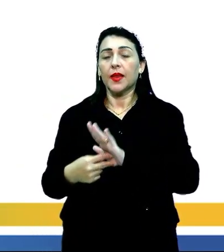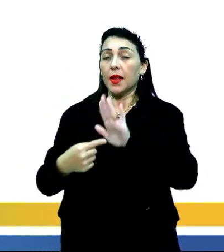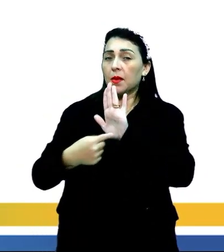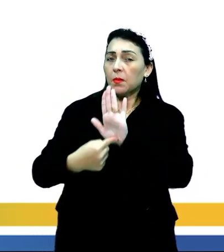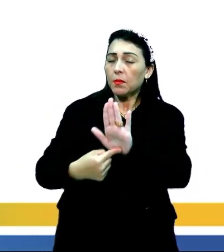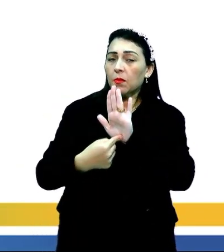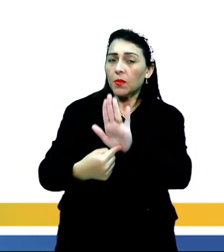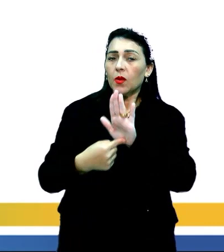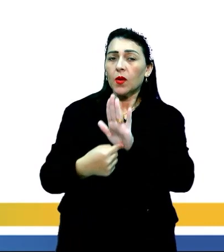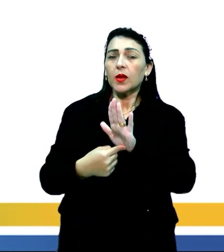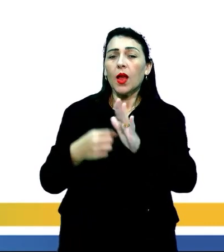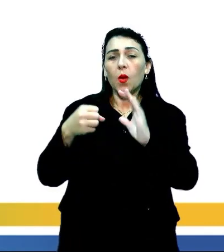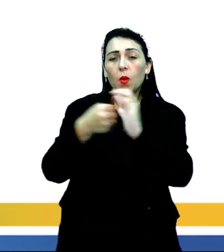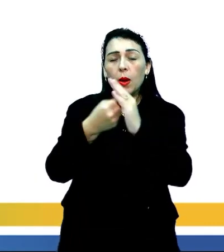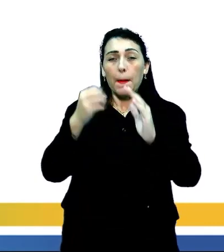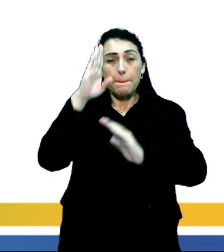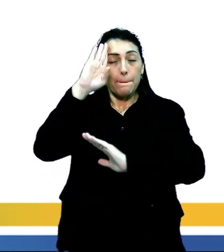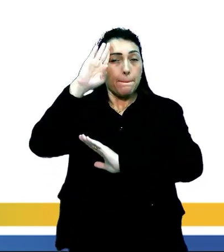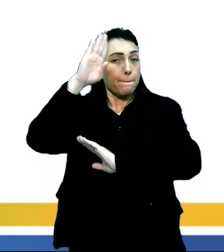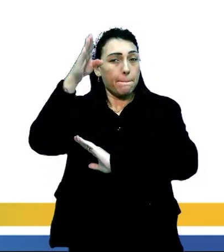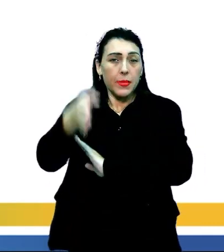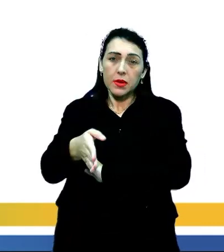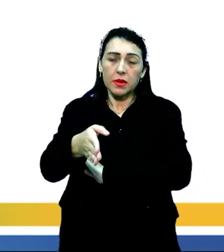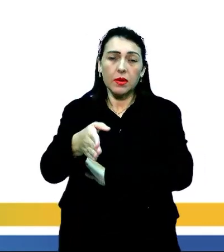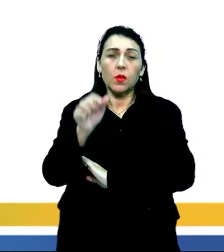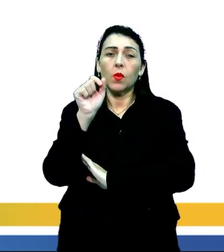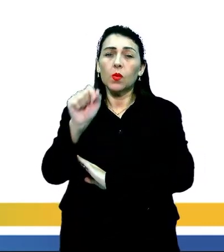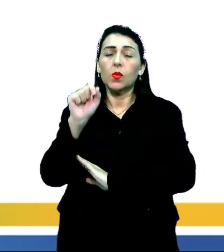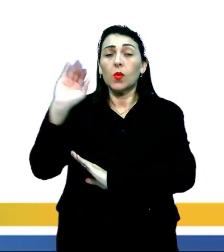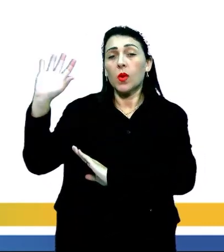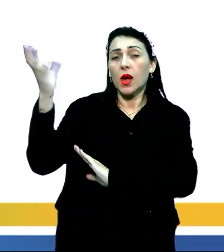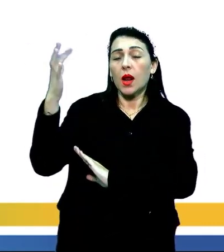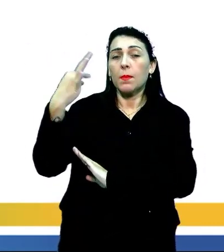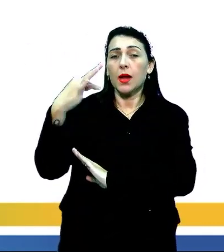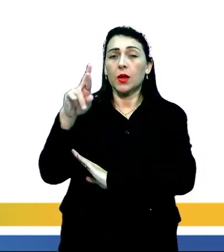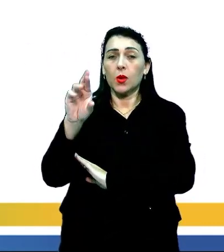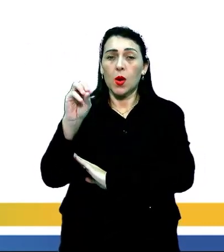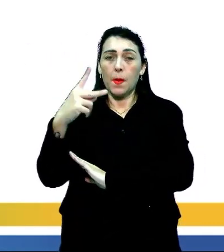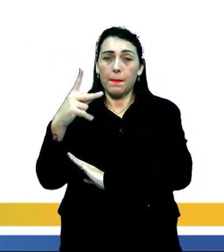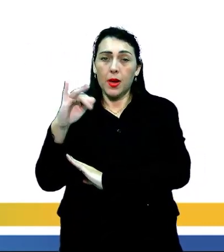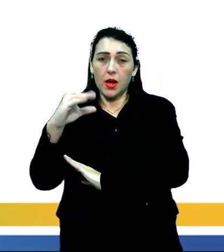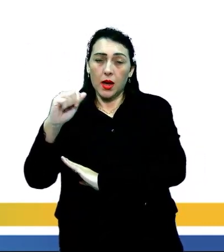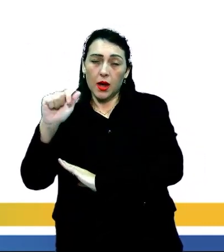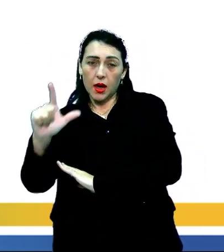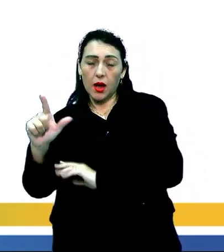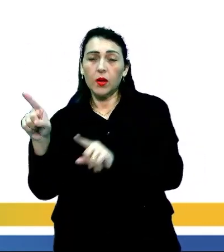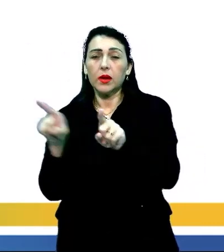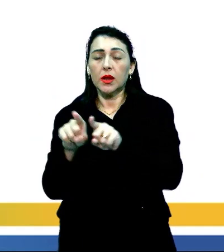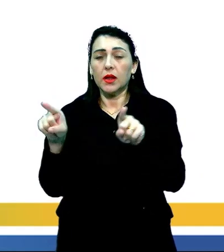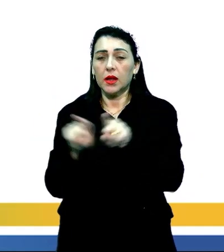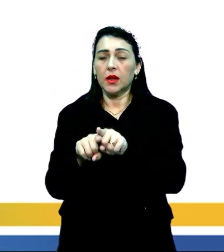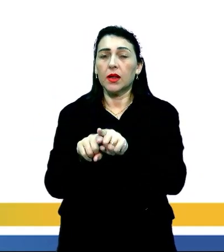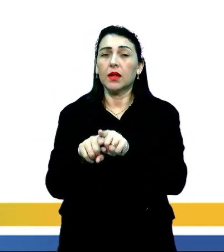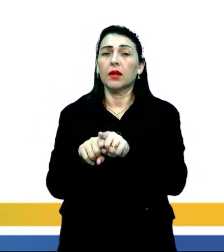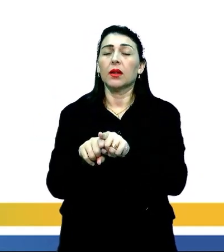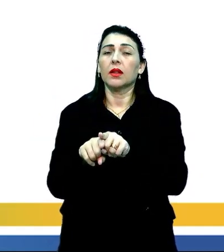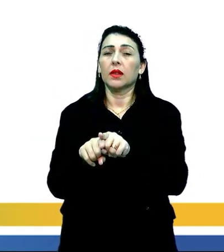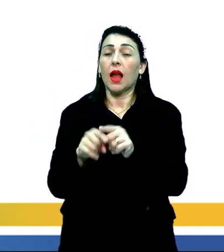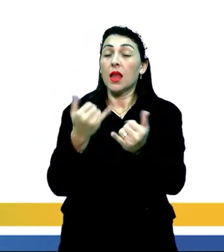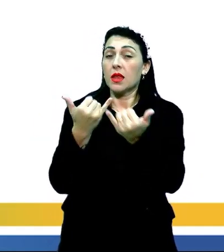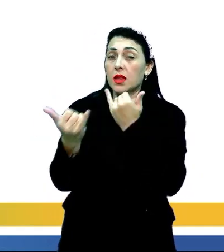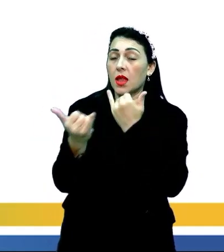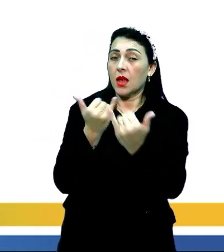apresenta aí como característica principal o clima tropical e ele vai ter aí grande nível de